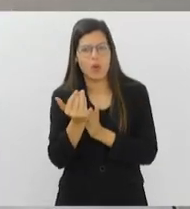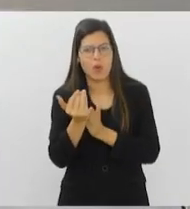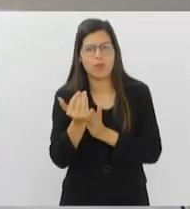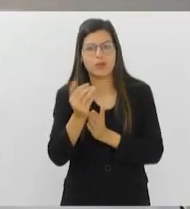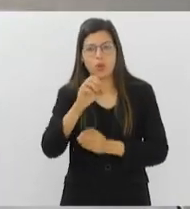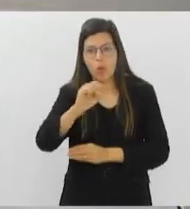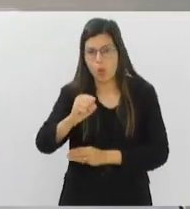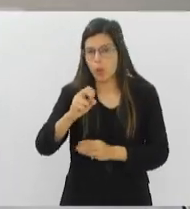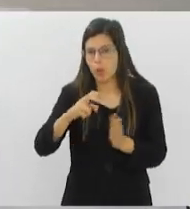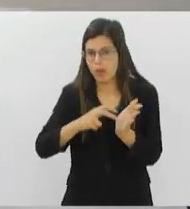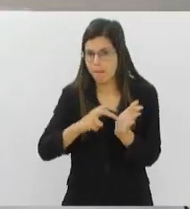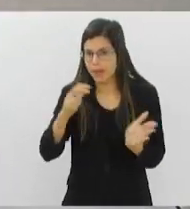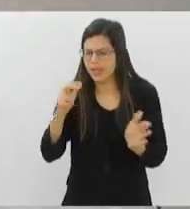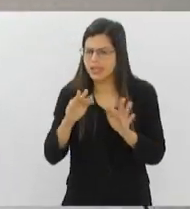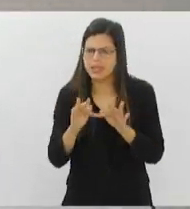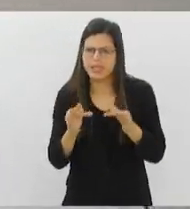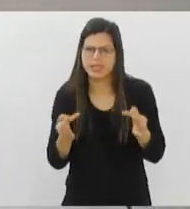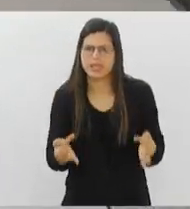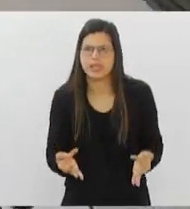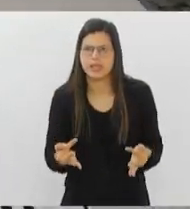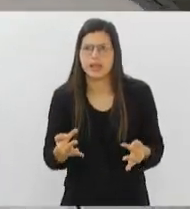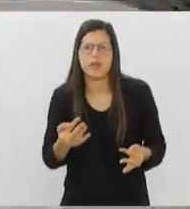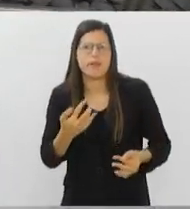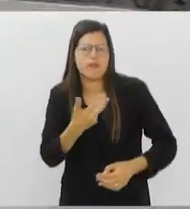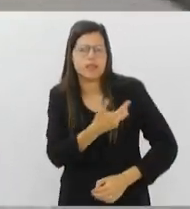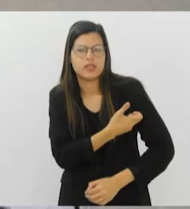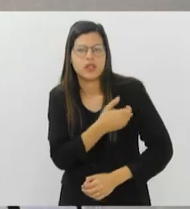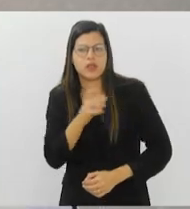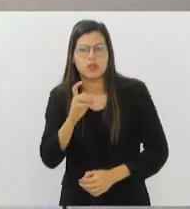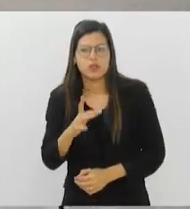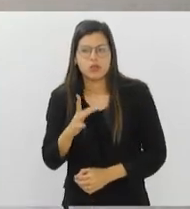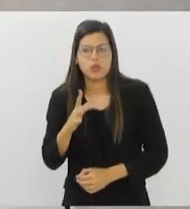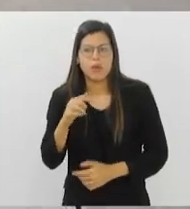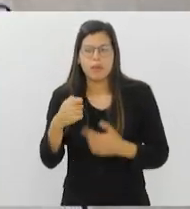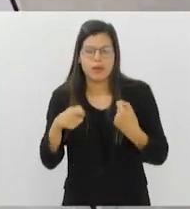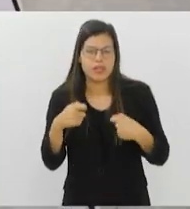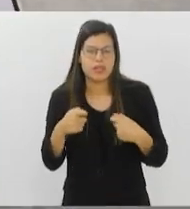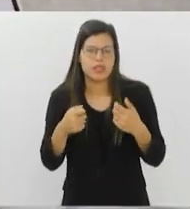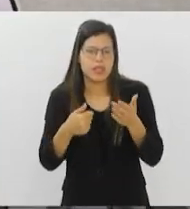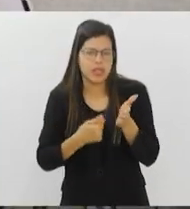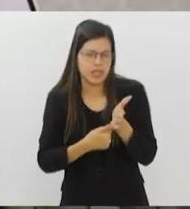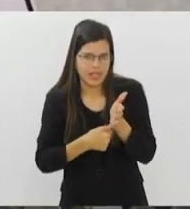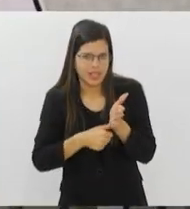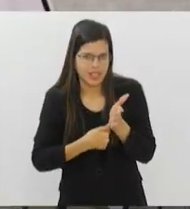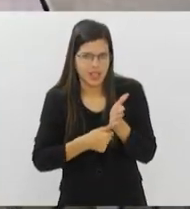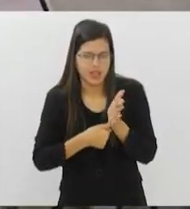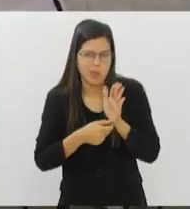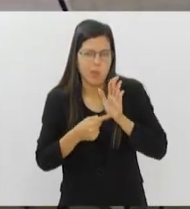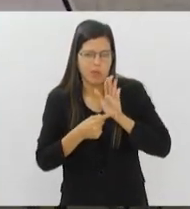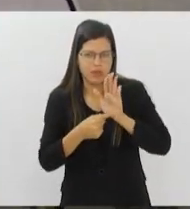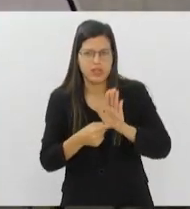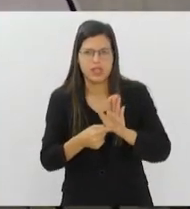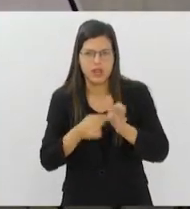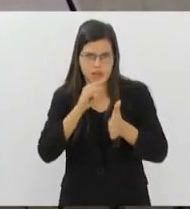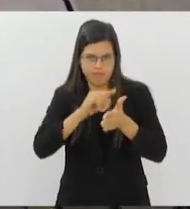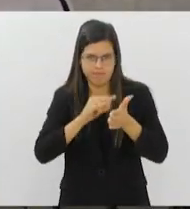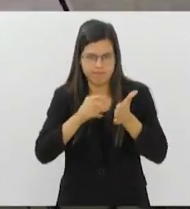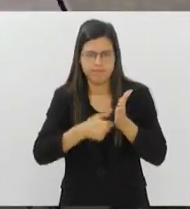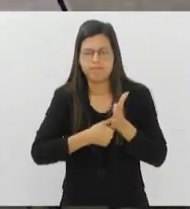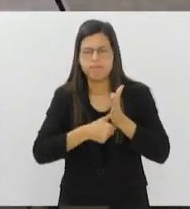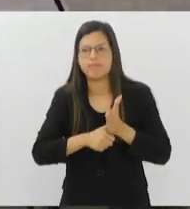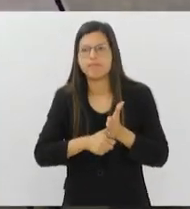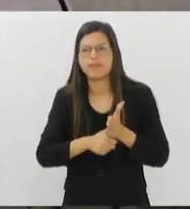da manhã e é bem simples para você se vacinar, basta um comprovante de identidade, né? Eu apresentei minha identidade, você faz as suas anotações,